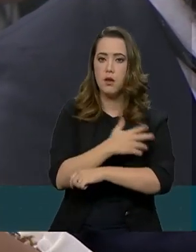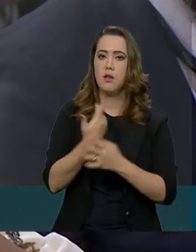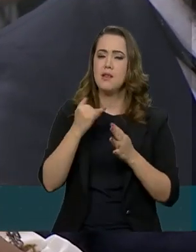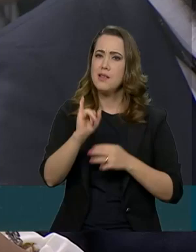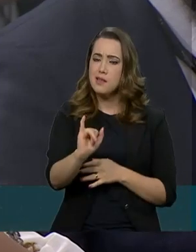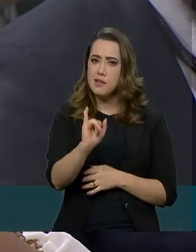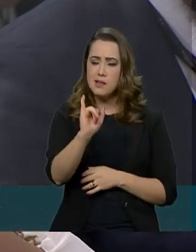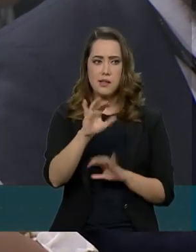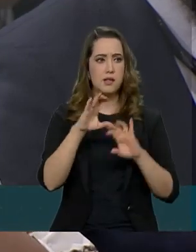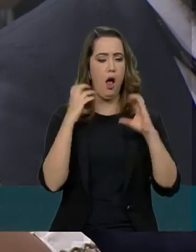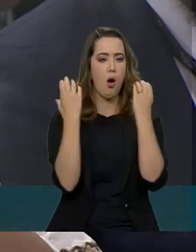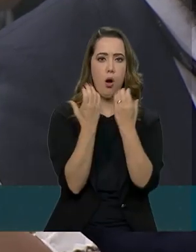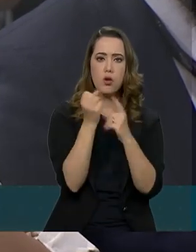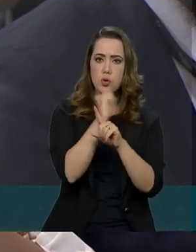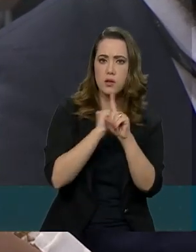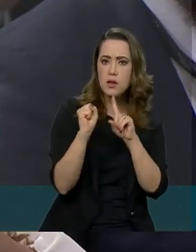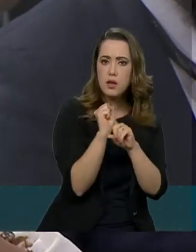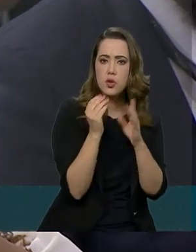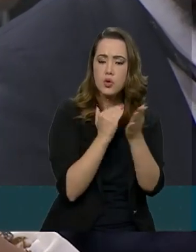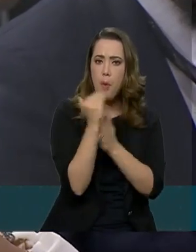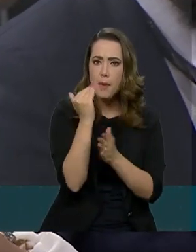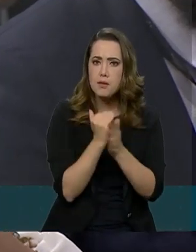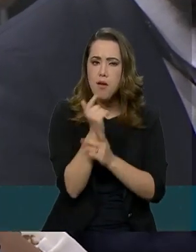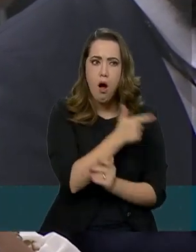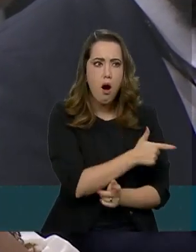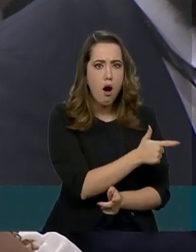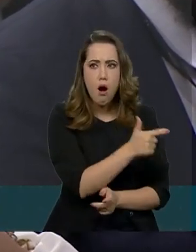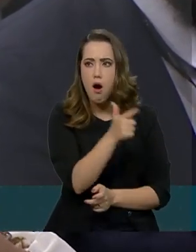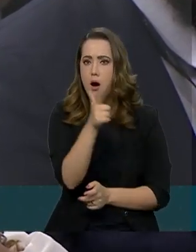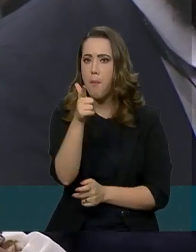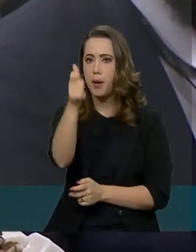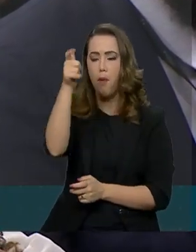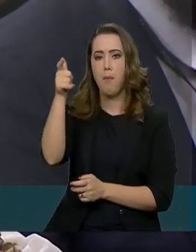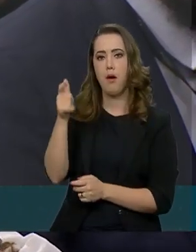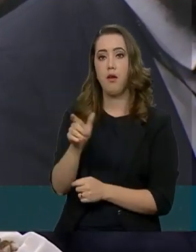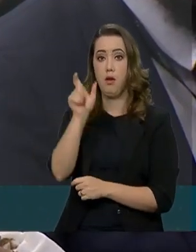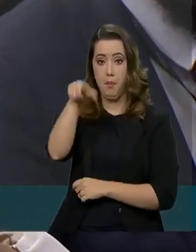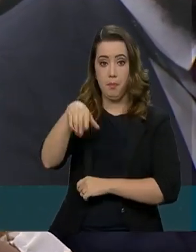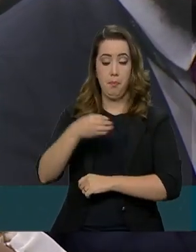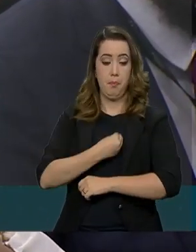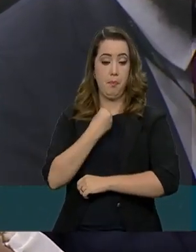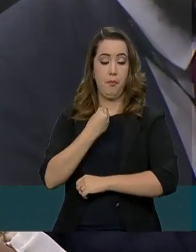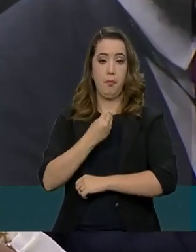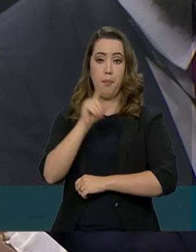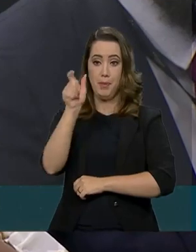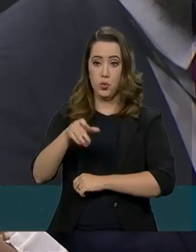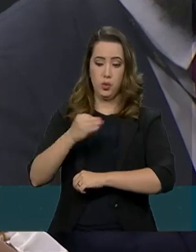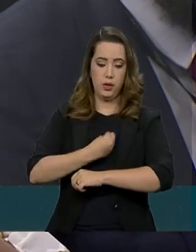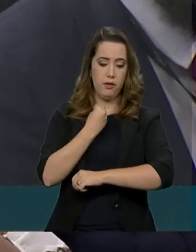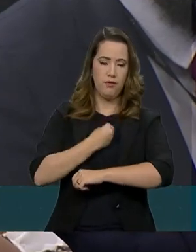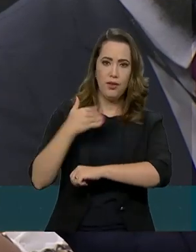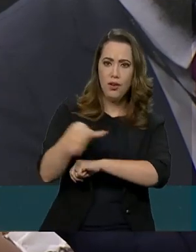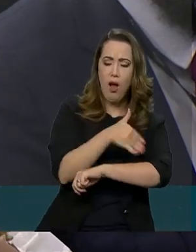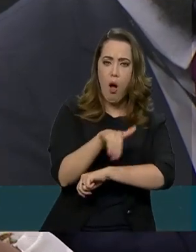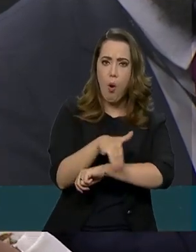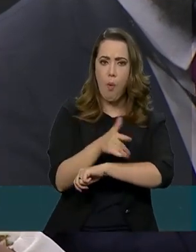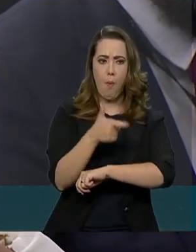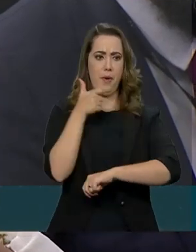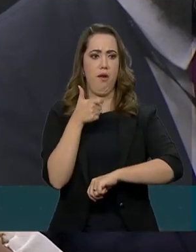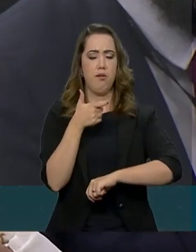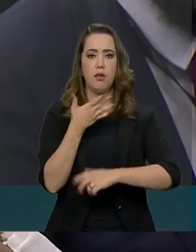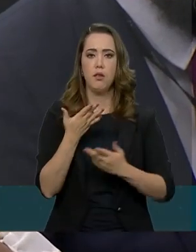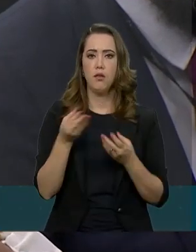justiça ali com as próprias mãos, imaginando que alguém que pudesse estar armado matasse um morador de rua. Não é uma apologia à